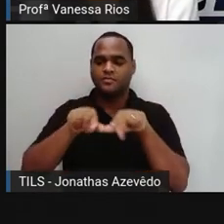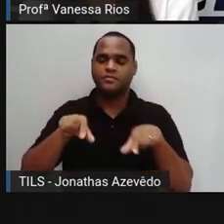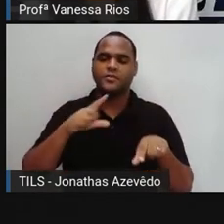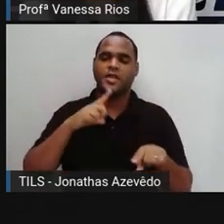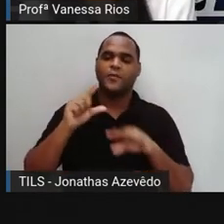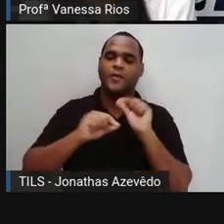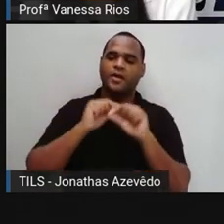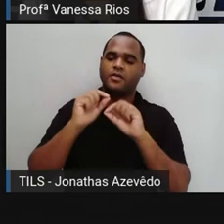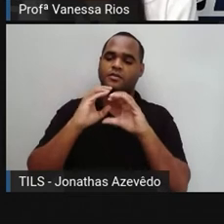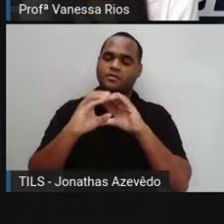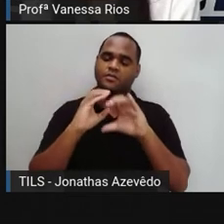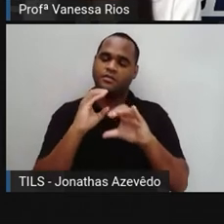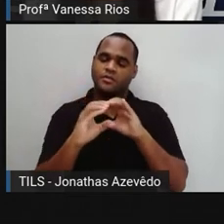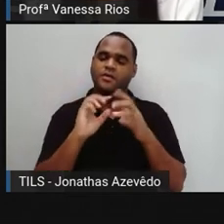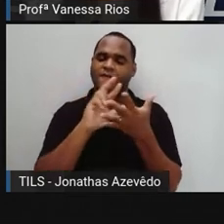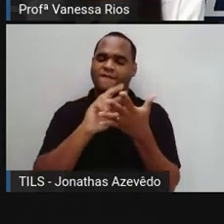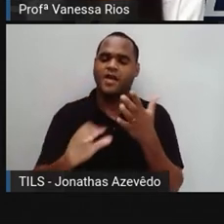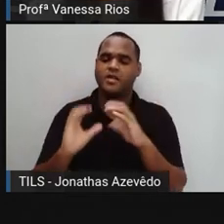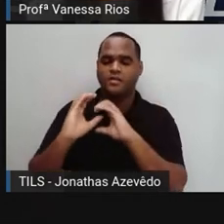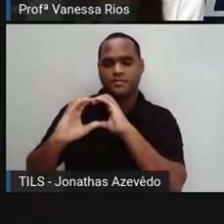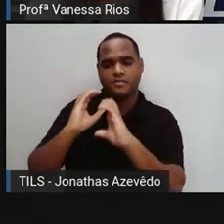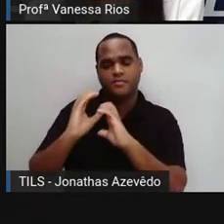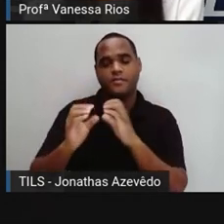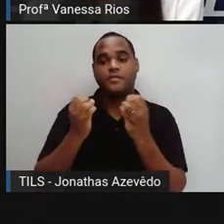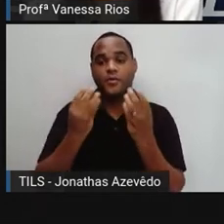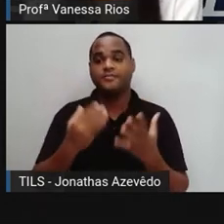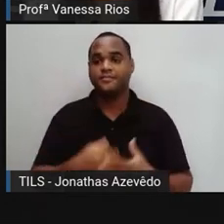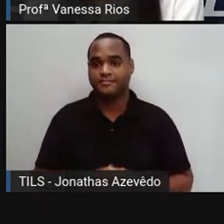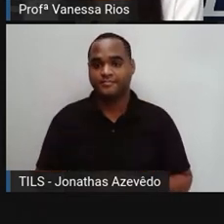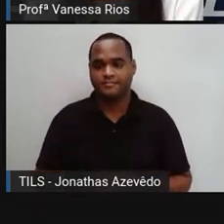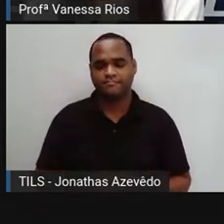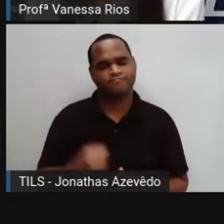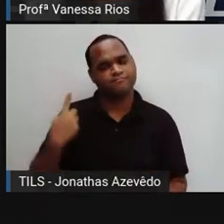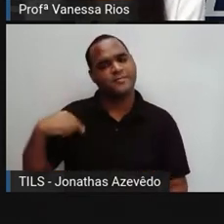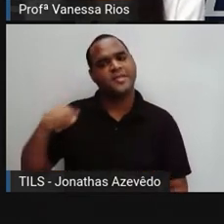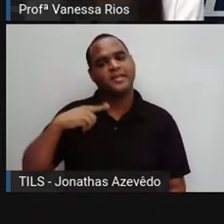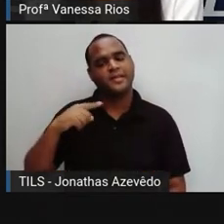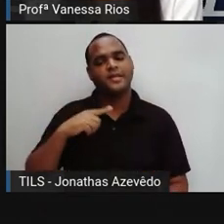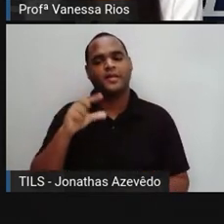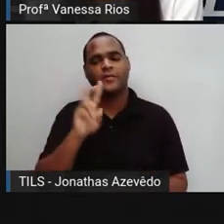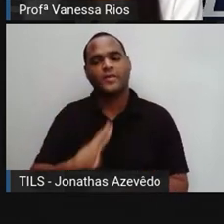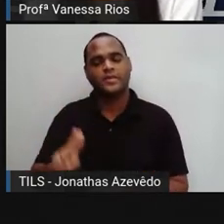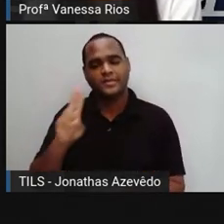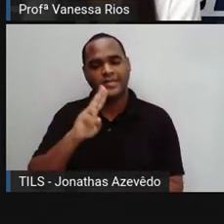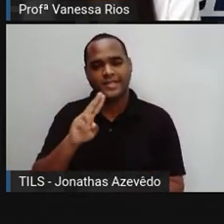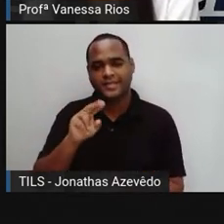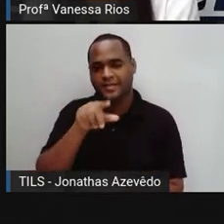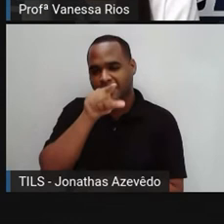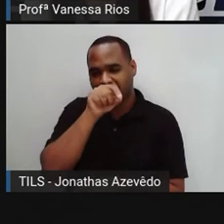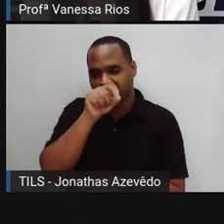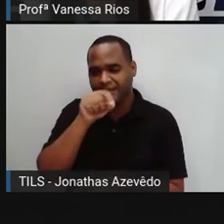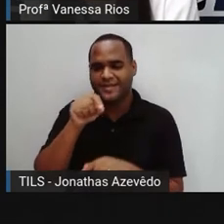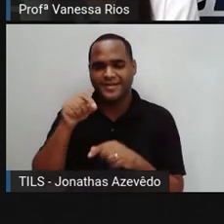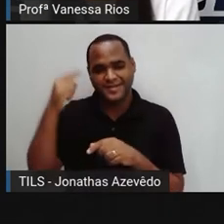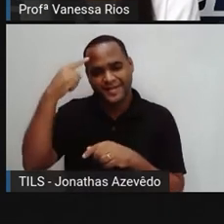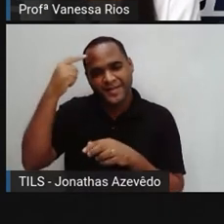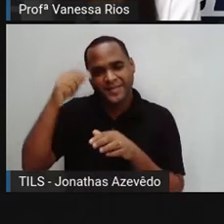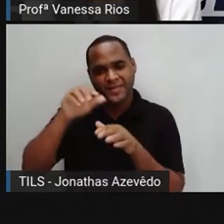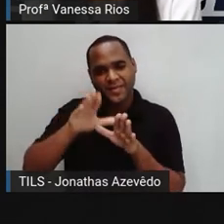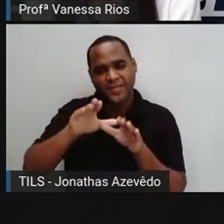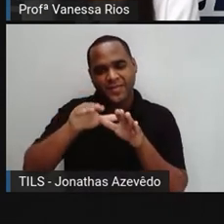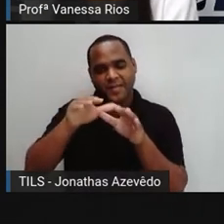comunicação, os meios de comunicação. Se antes se utilizava um pombo, né? Para levar aí uma